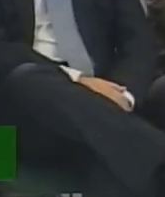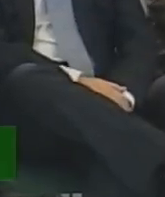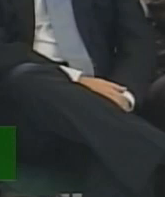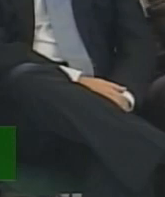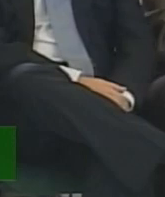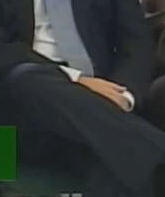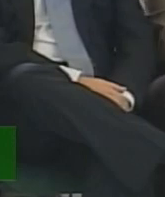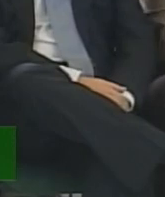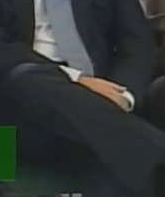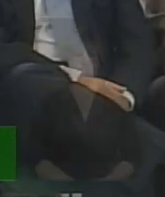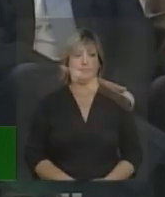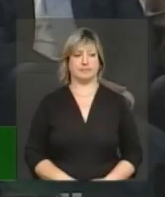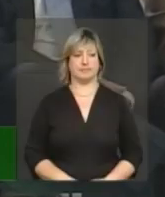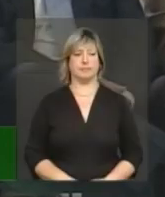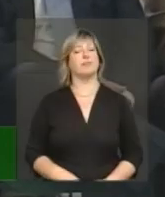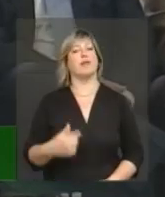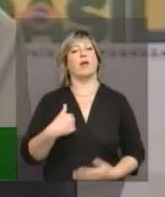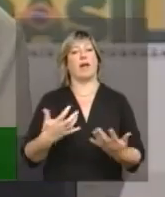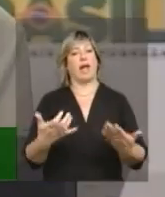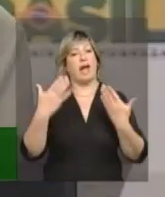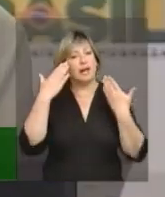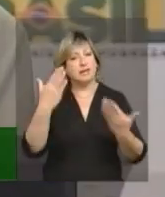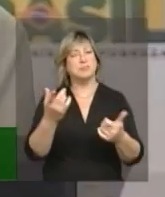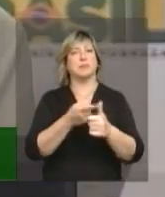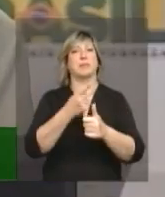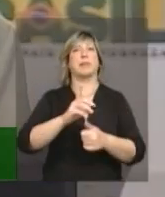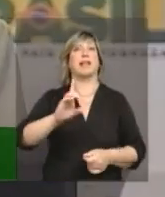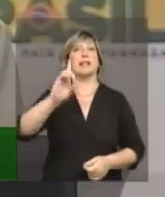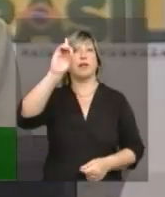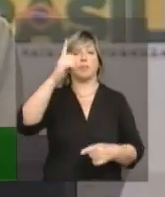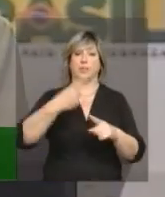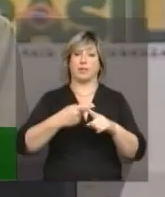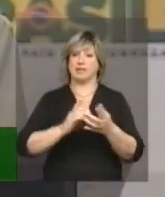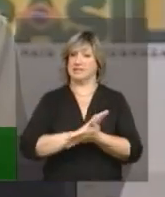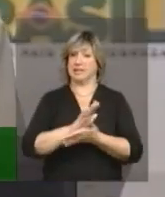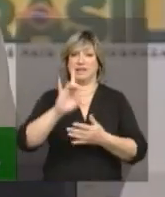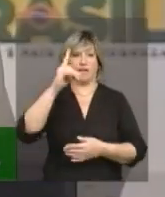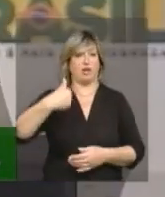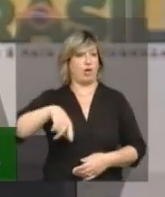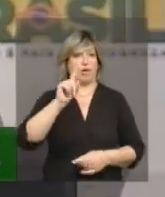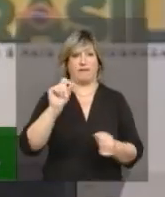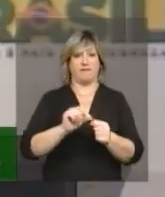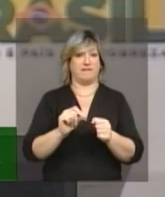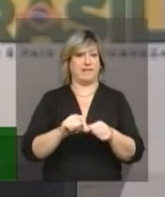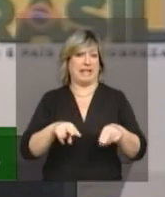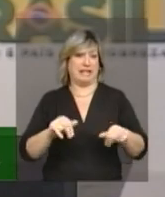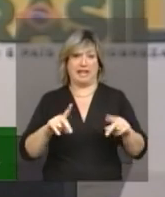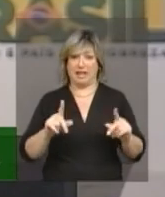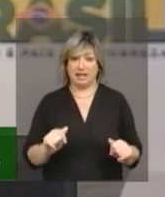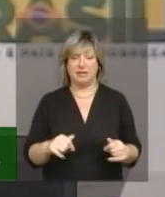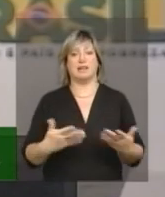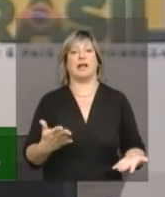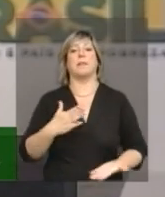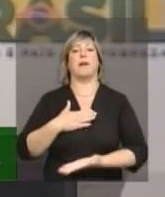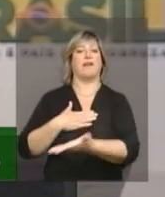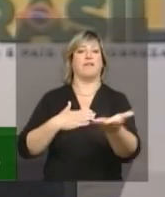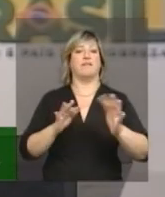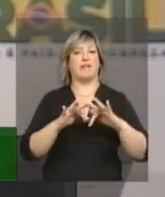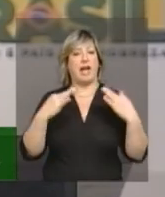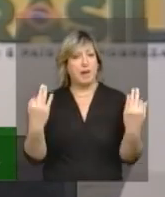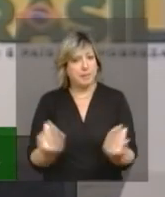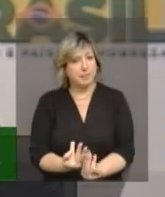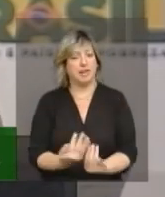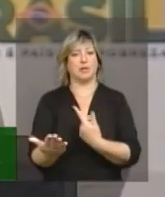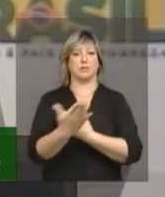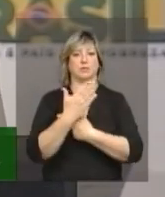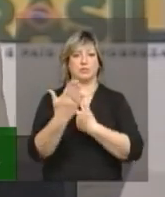Eu quero agradecer esse momento, primeiramente a Deus por estar aqui, né? Porque sem Deus nós não fazemos nada. E aos meus familiares que têm me apoiado,